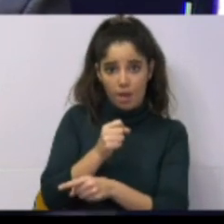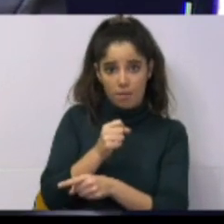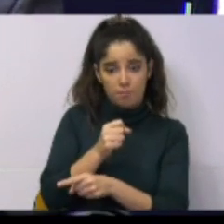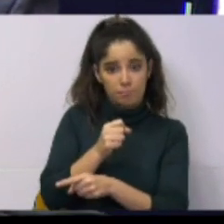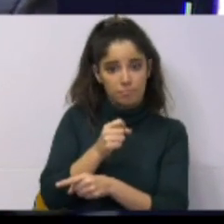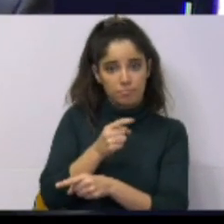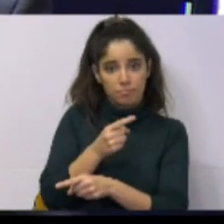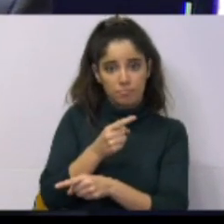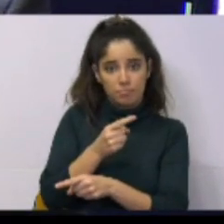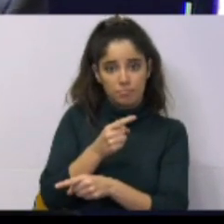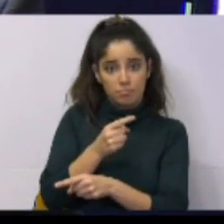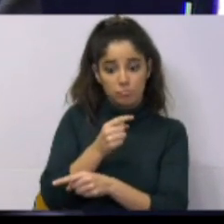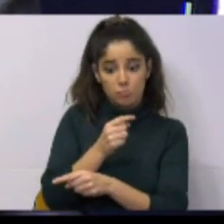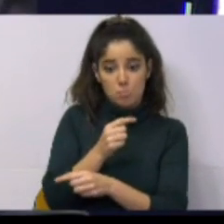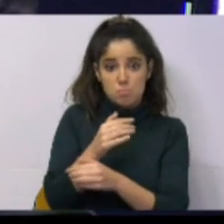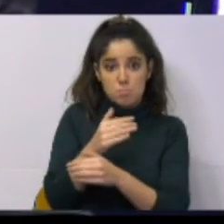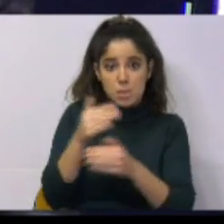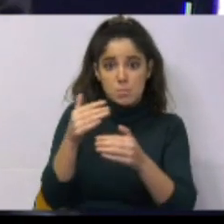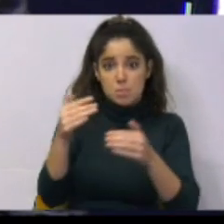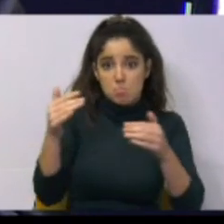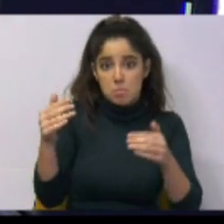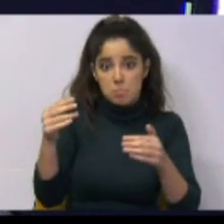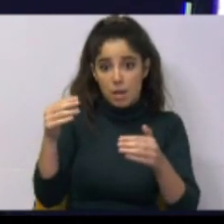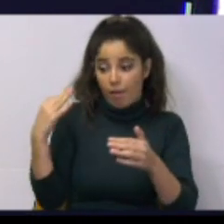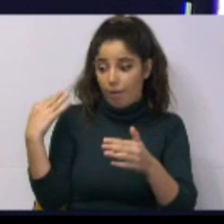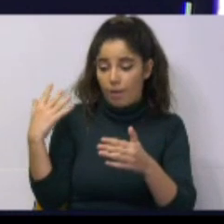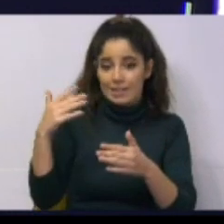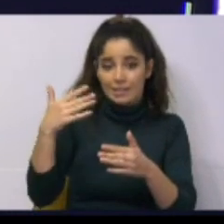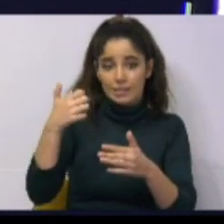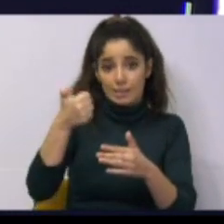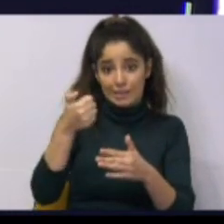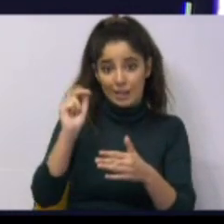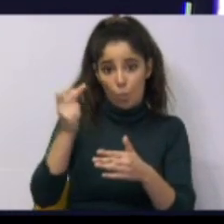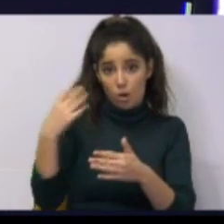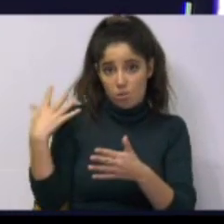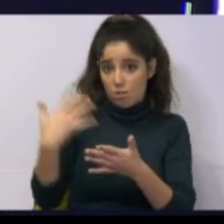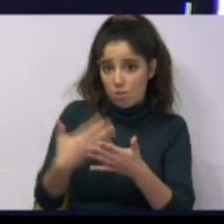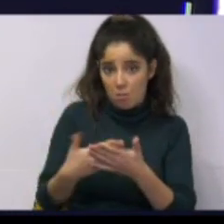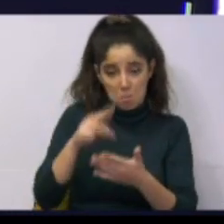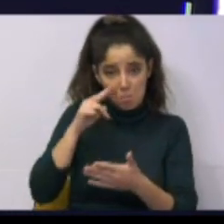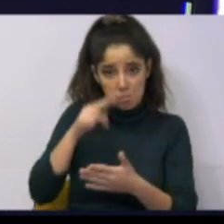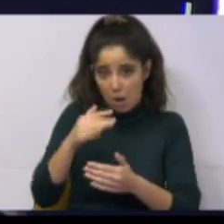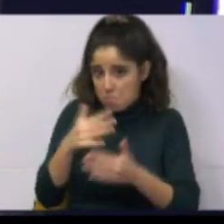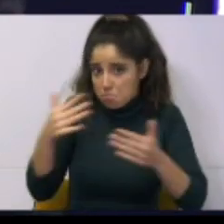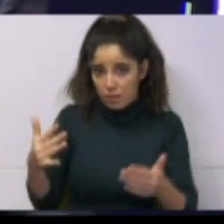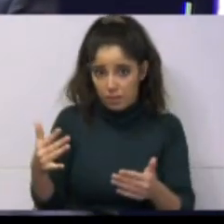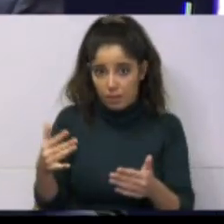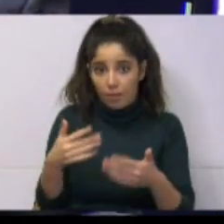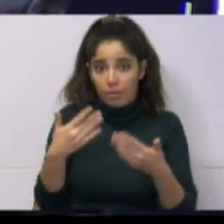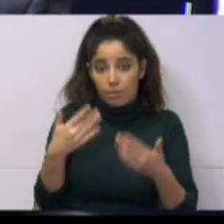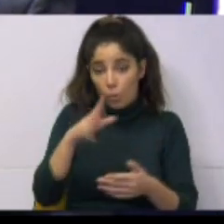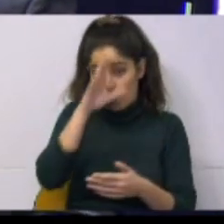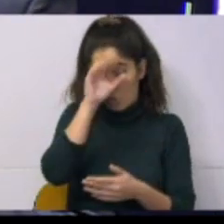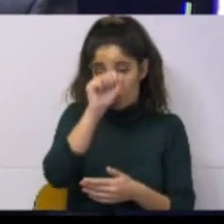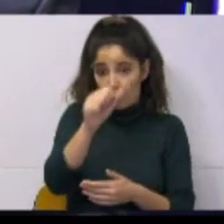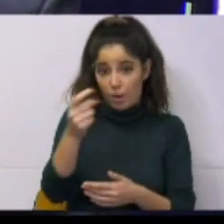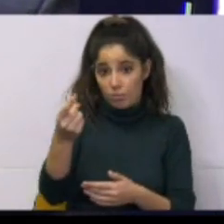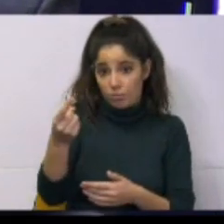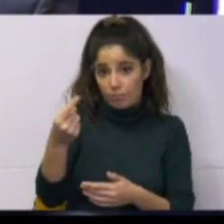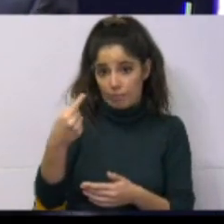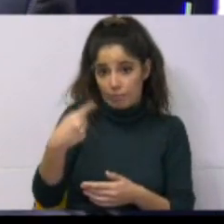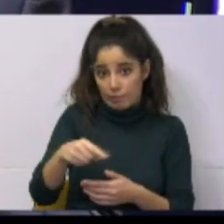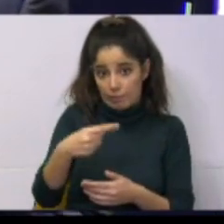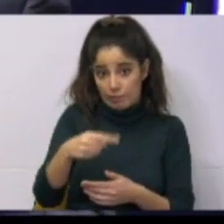nenhum aumento nos últimos cinco anos, o Governo Regional tem de facto uma competência, no mês de Fevereiro tem que